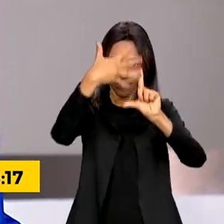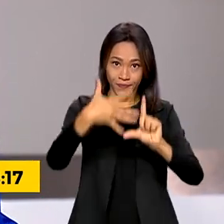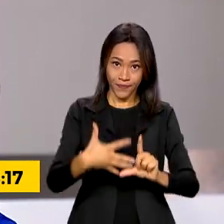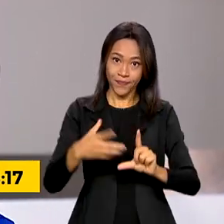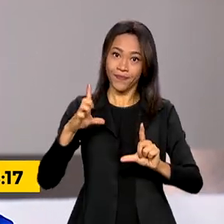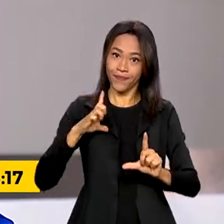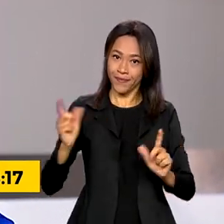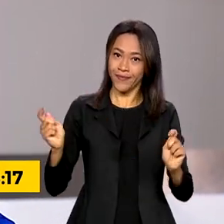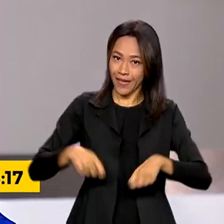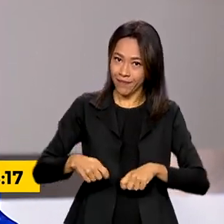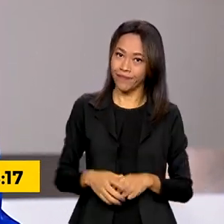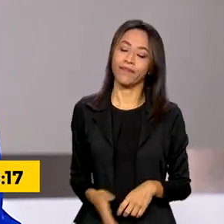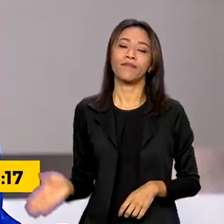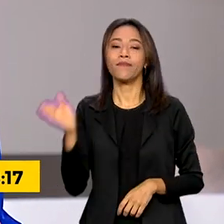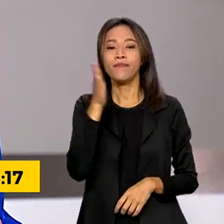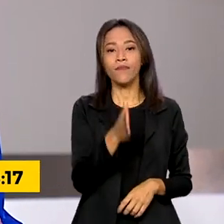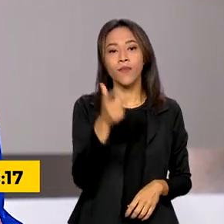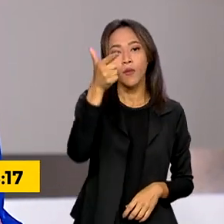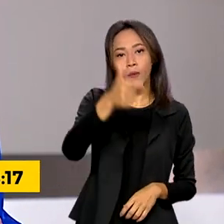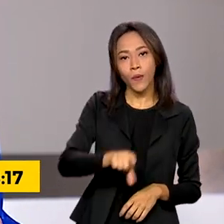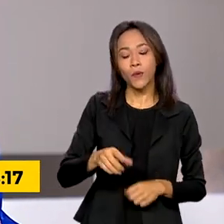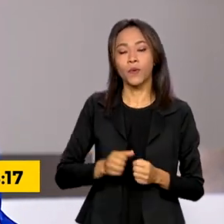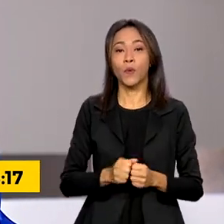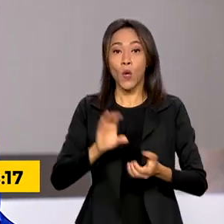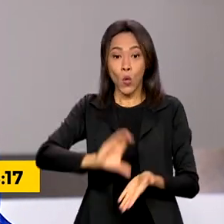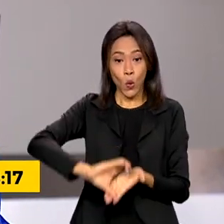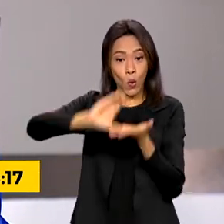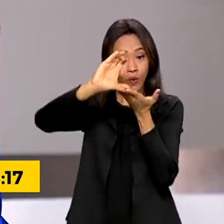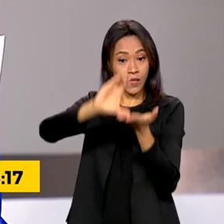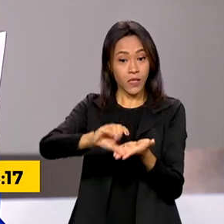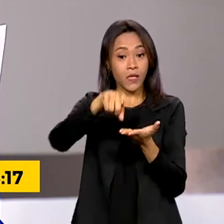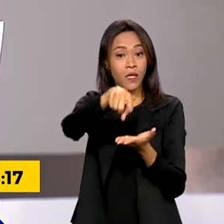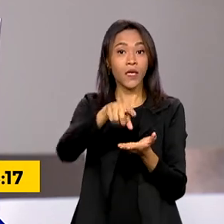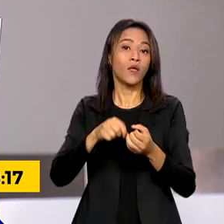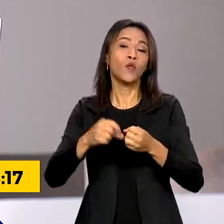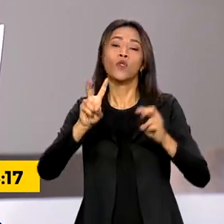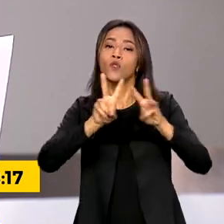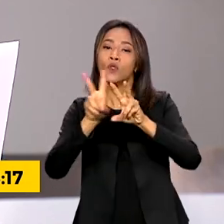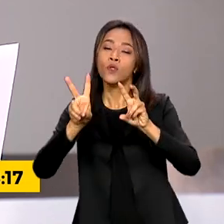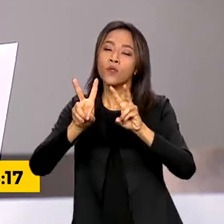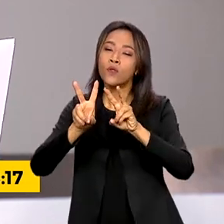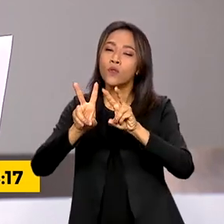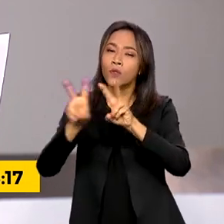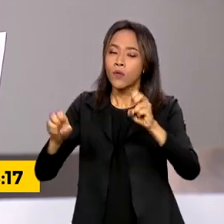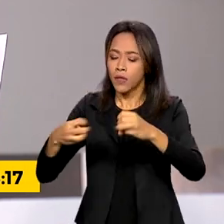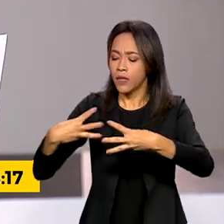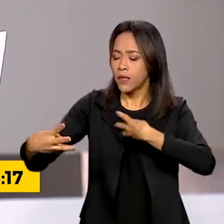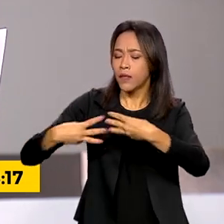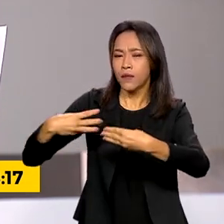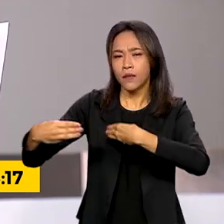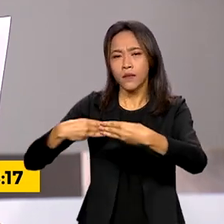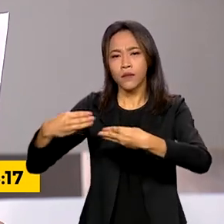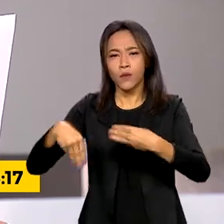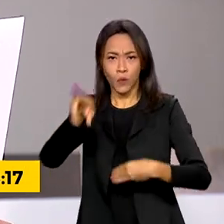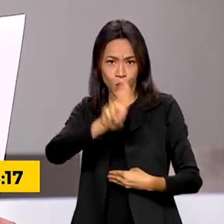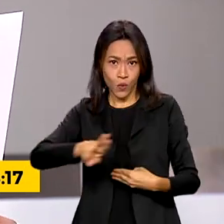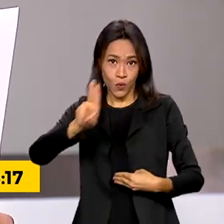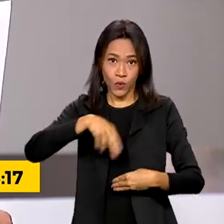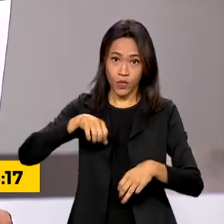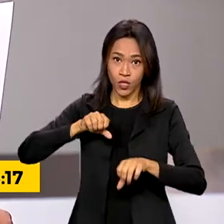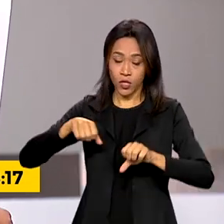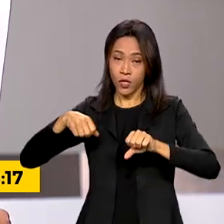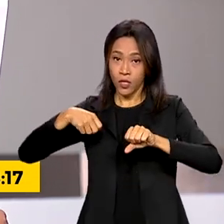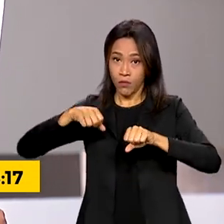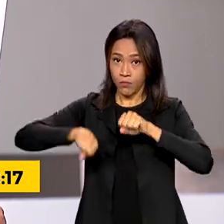O Conselho Nacional de Trânsito publicou resolução disciplinando o trânsito de bicicletas elétricas e outros